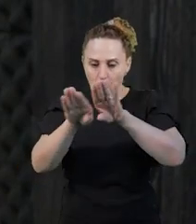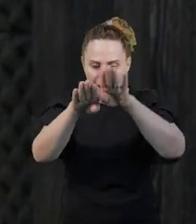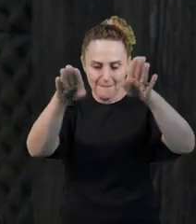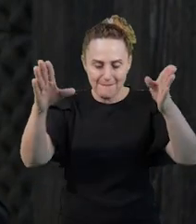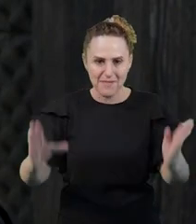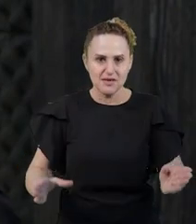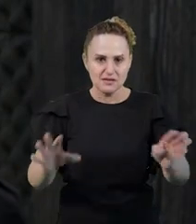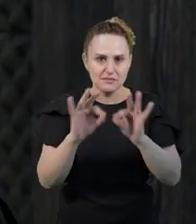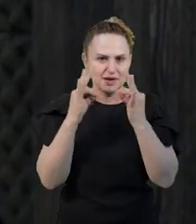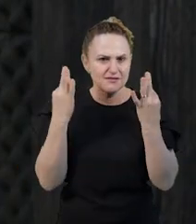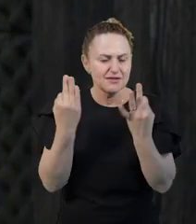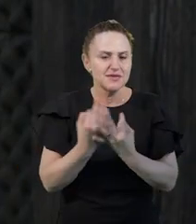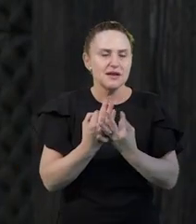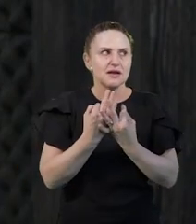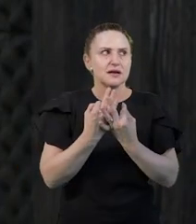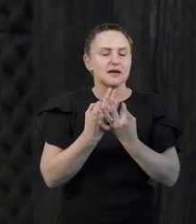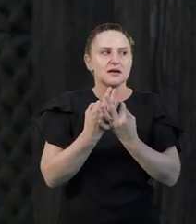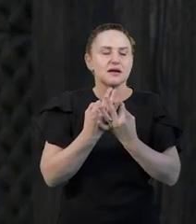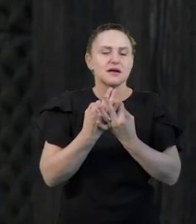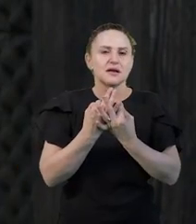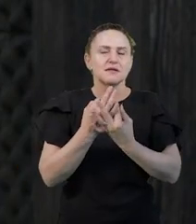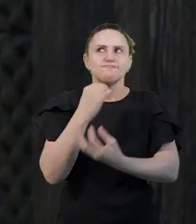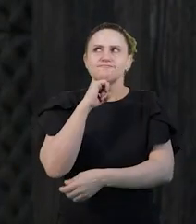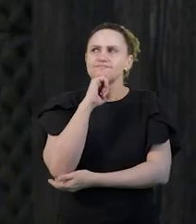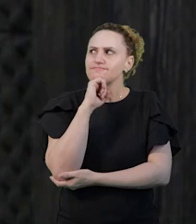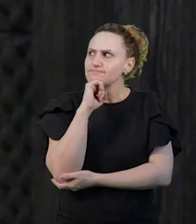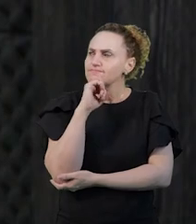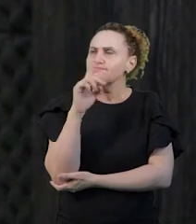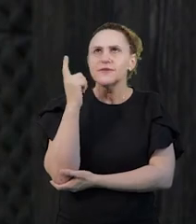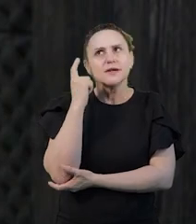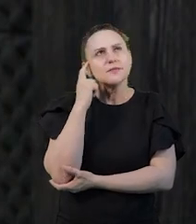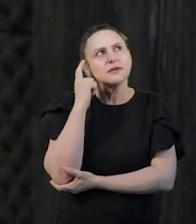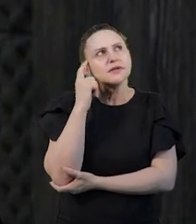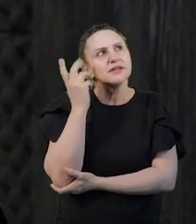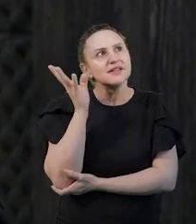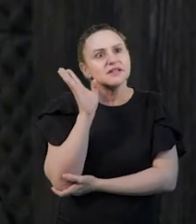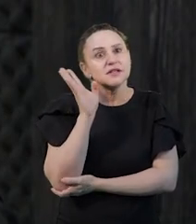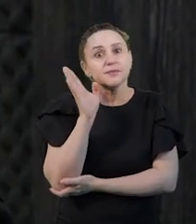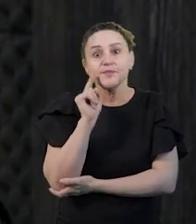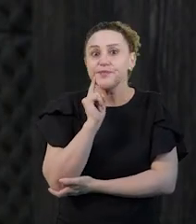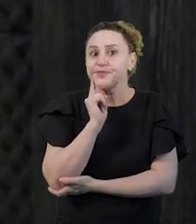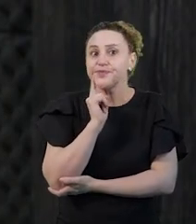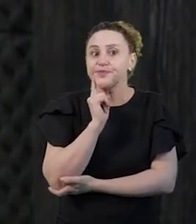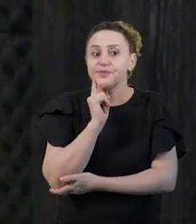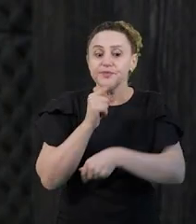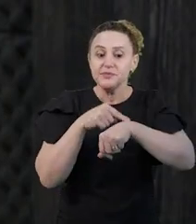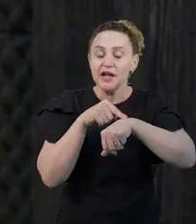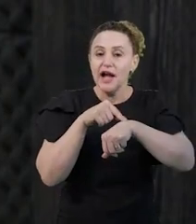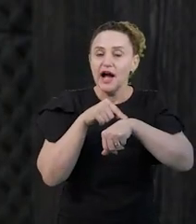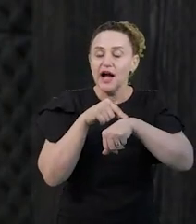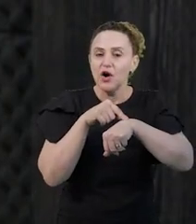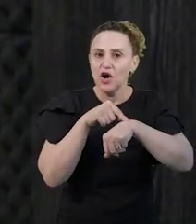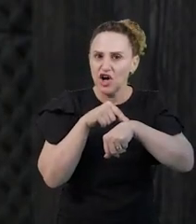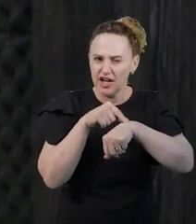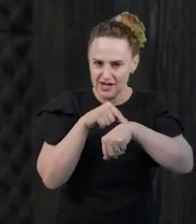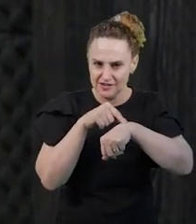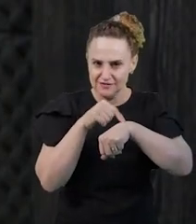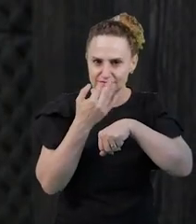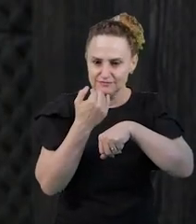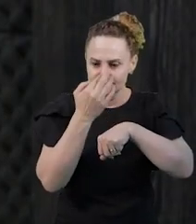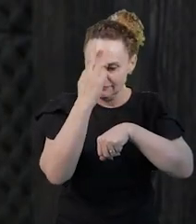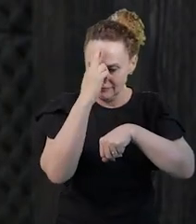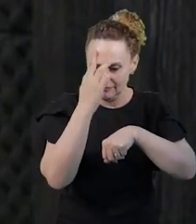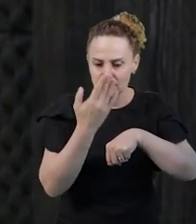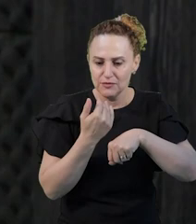solicitar a criança, essa criança, na hora do almoço, por exemplo, vai colocar os pratos à mesa,